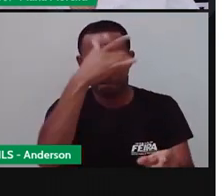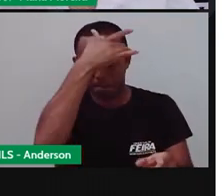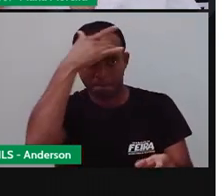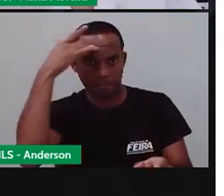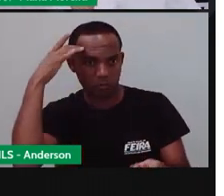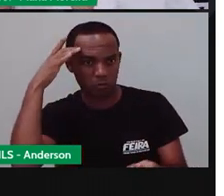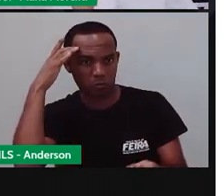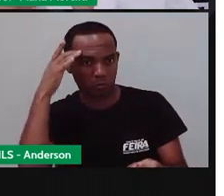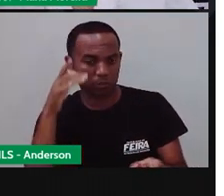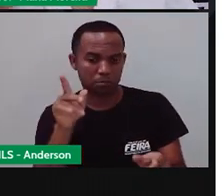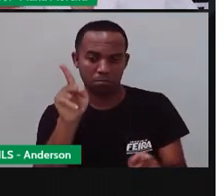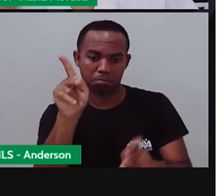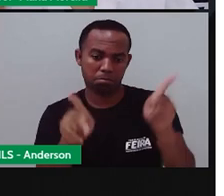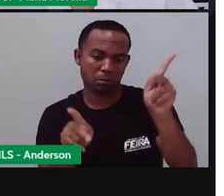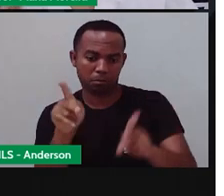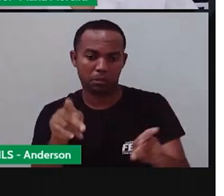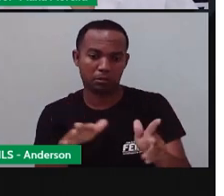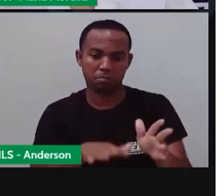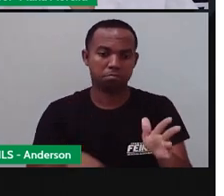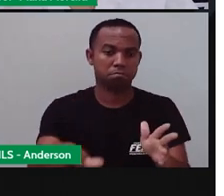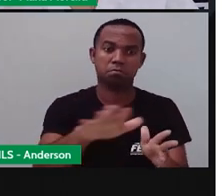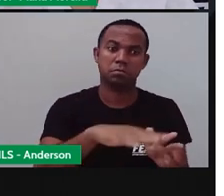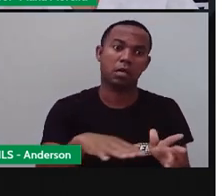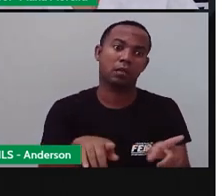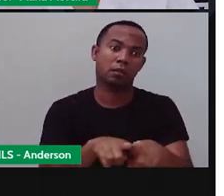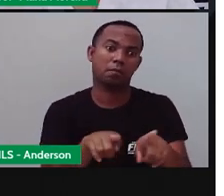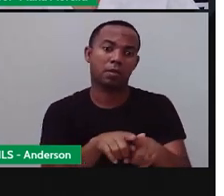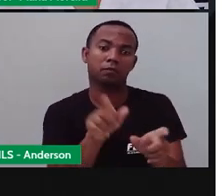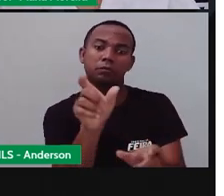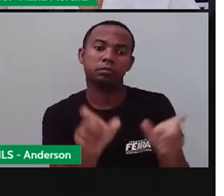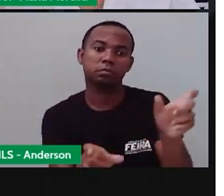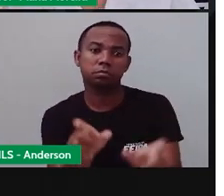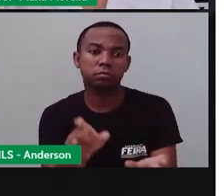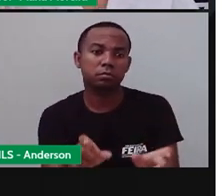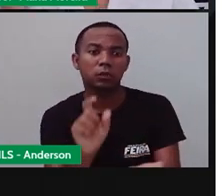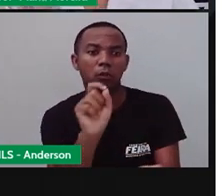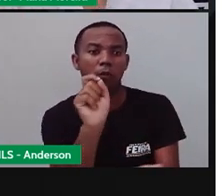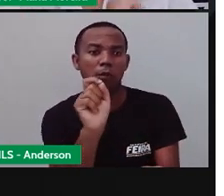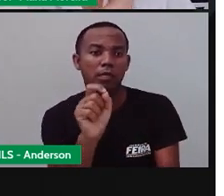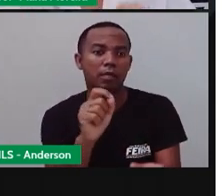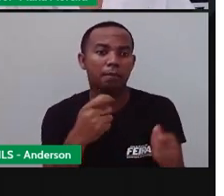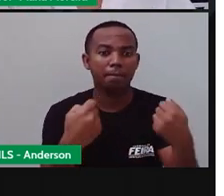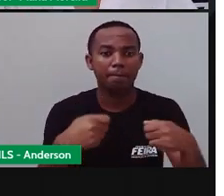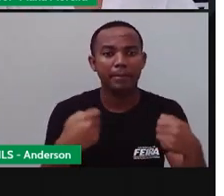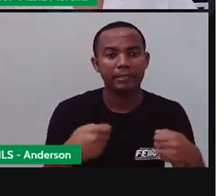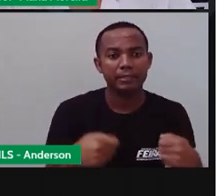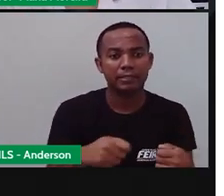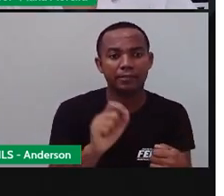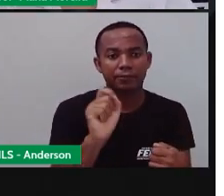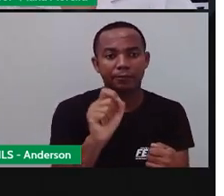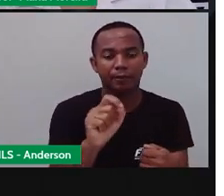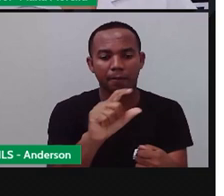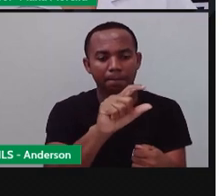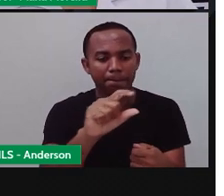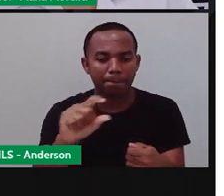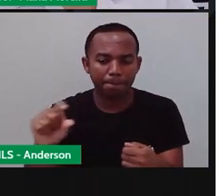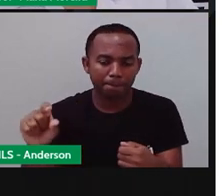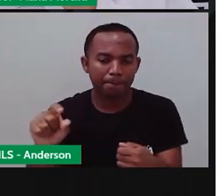eu saiba, né? O que cada uma dessas coisas representa, eu vou utilizar o quê? A legenda, que a gente vai falar daqui a pouco.